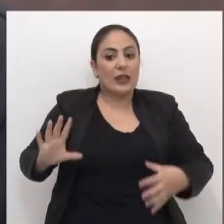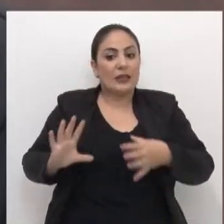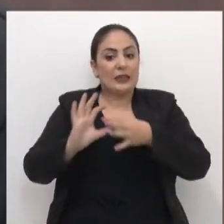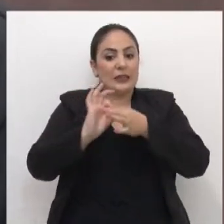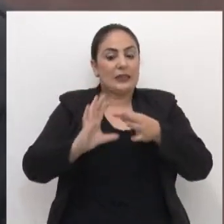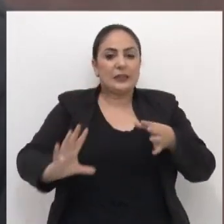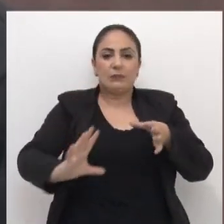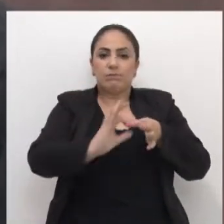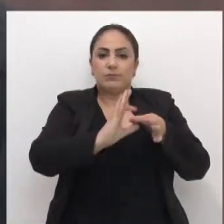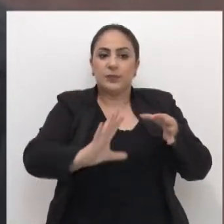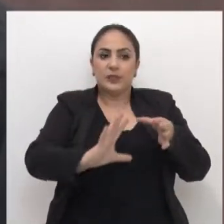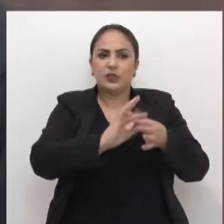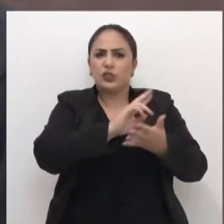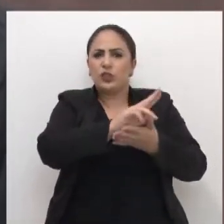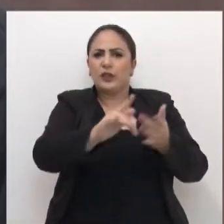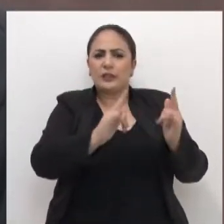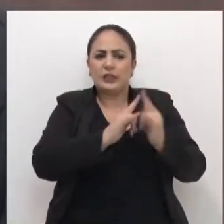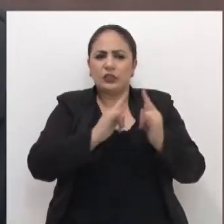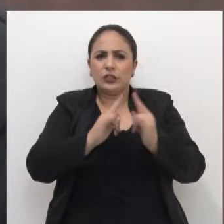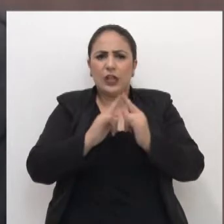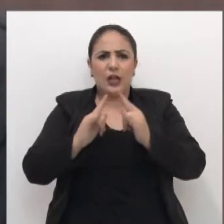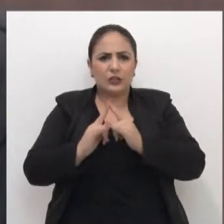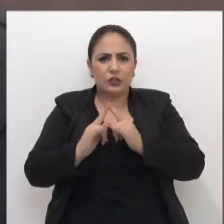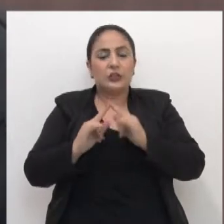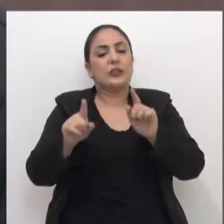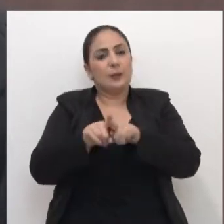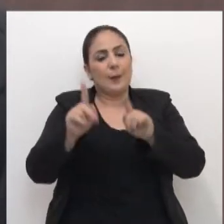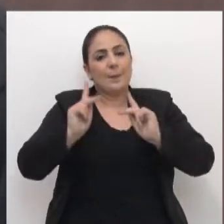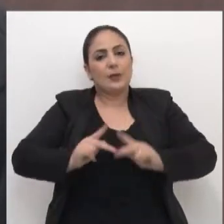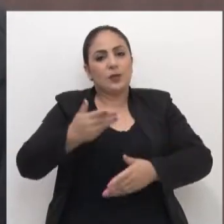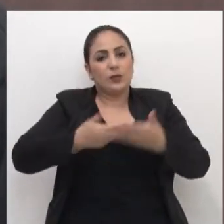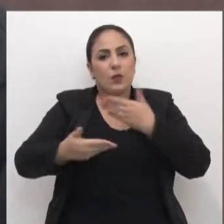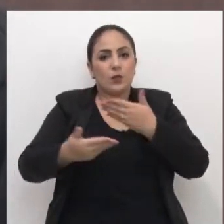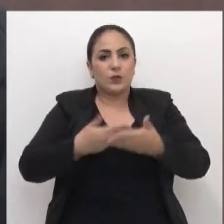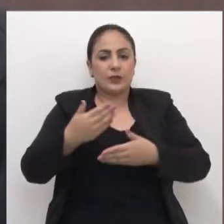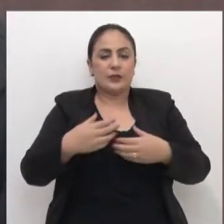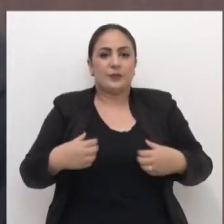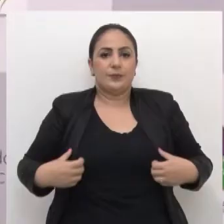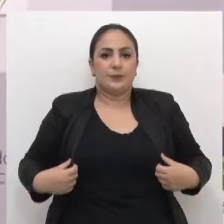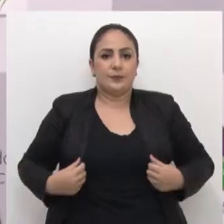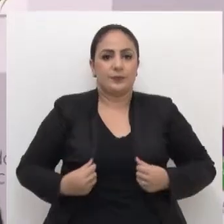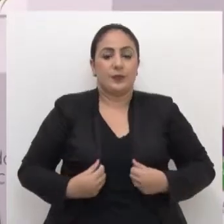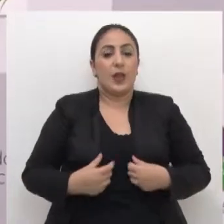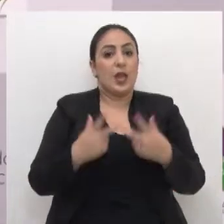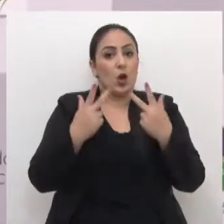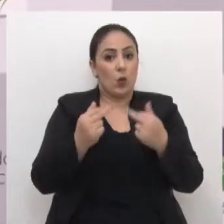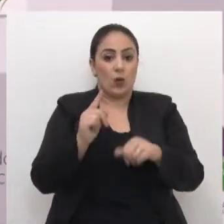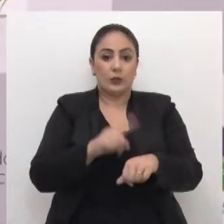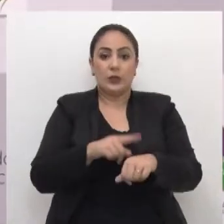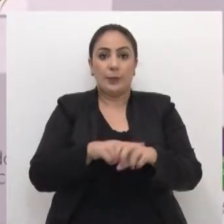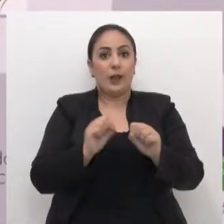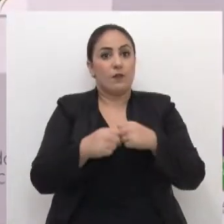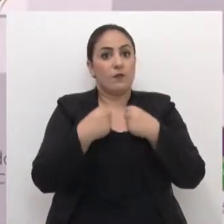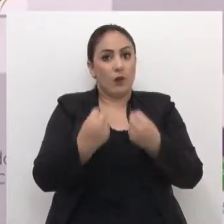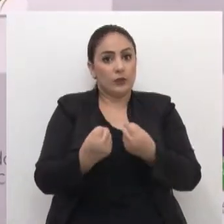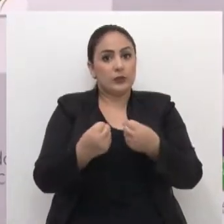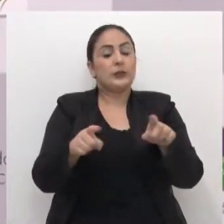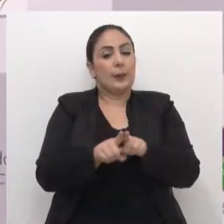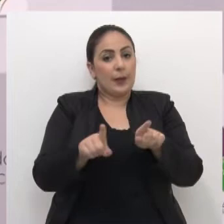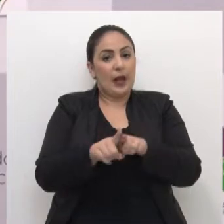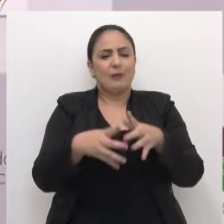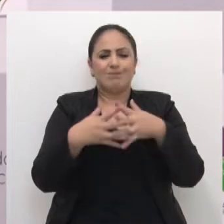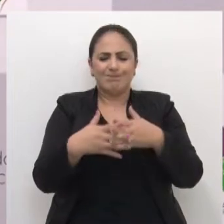a ligação entre as diversas entidades e pessoas envolvidas na causa. Ao mesmo tempo que ela é forte, ela é